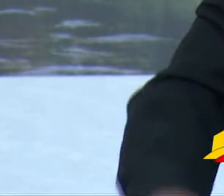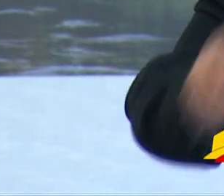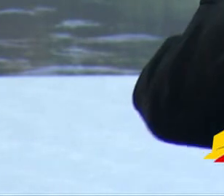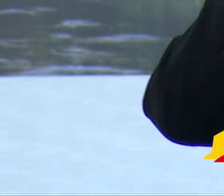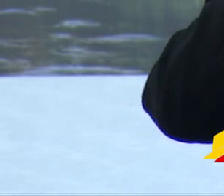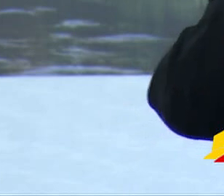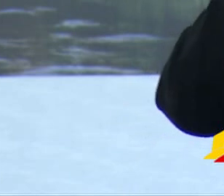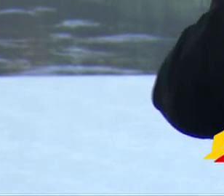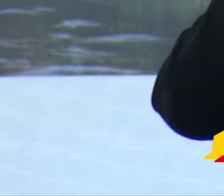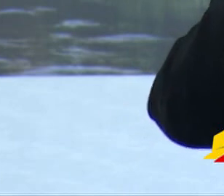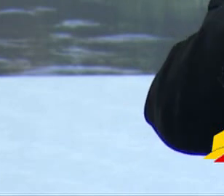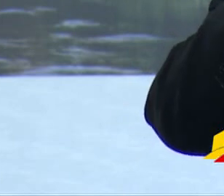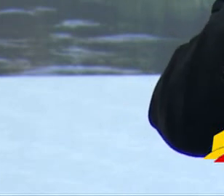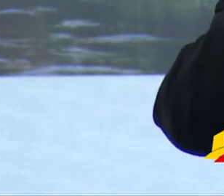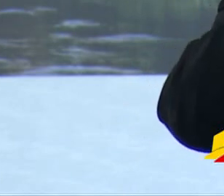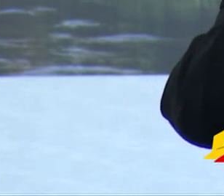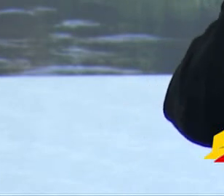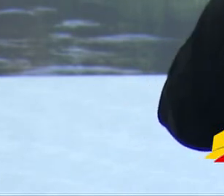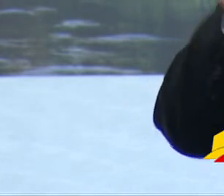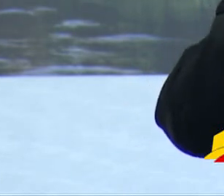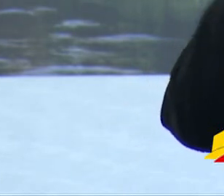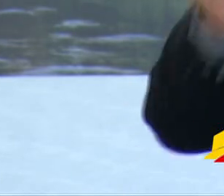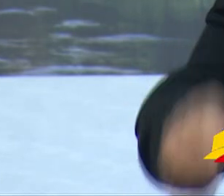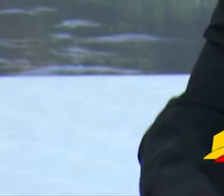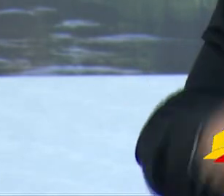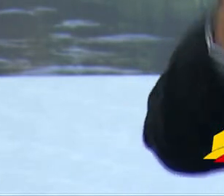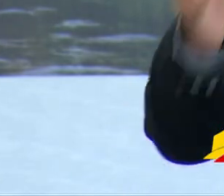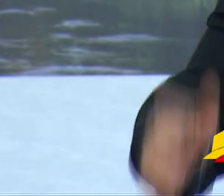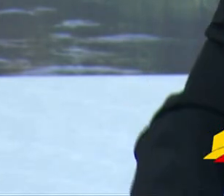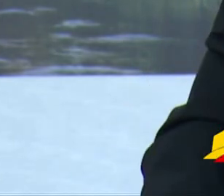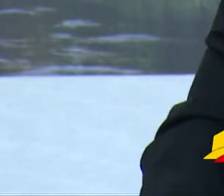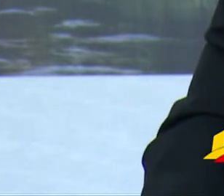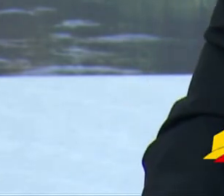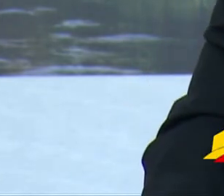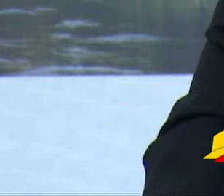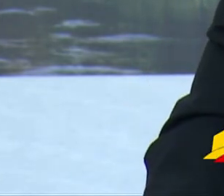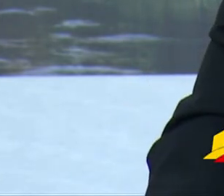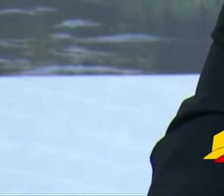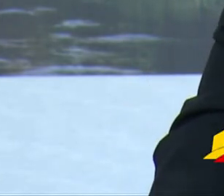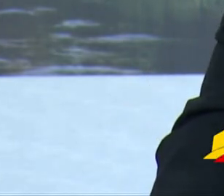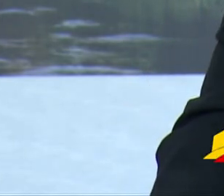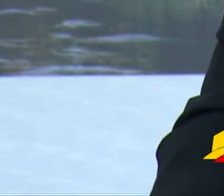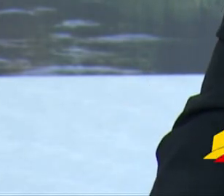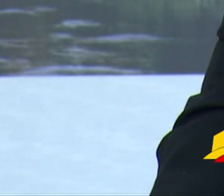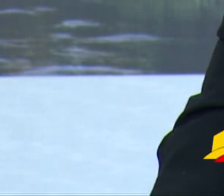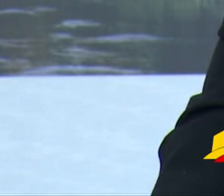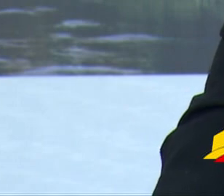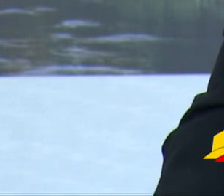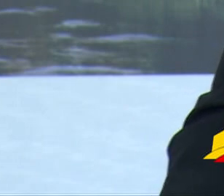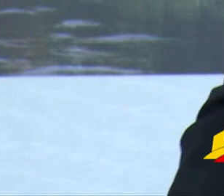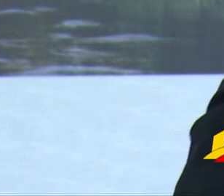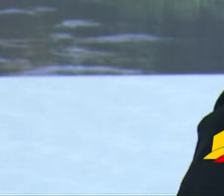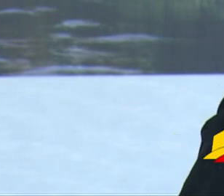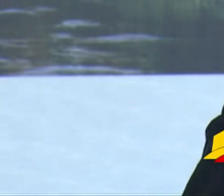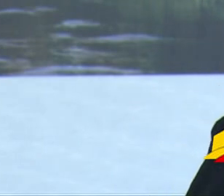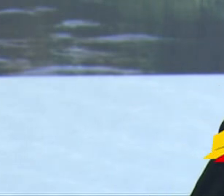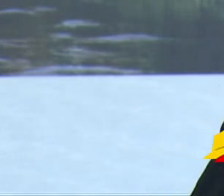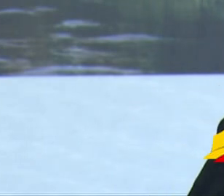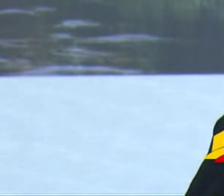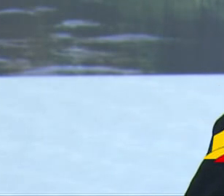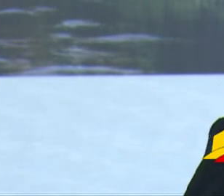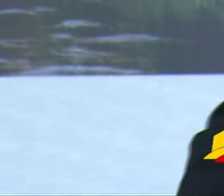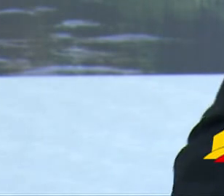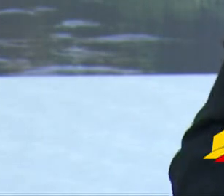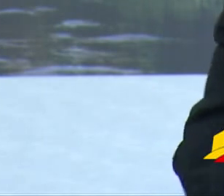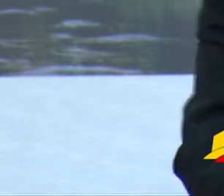E também tem um pedágio e tal, que depois, em uma outra hora, a pode explicar. Isso aí. Tá bom? Prontinho.